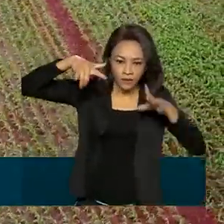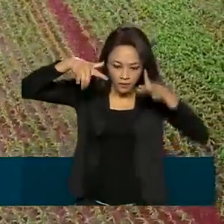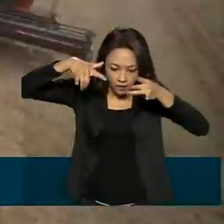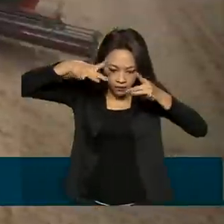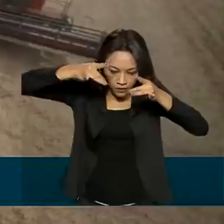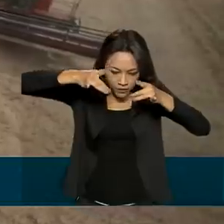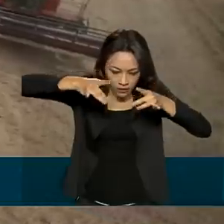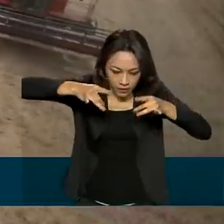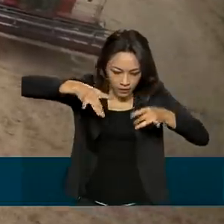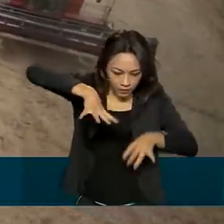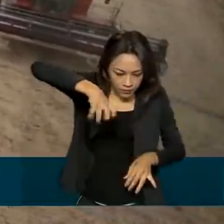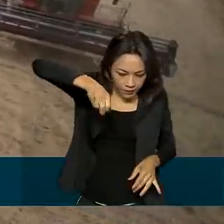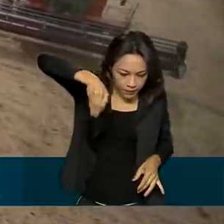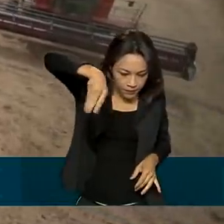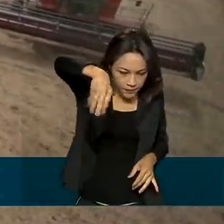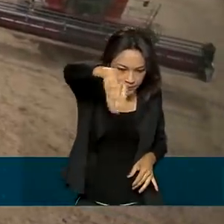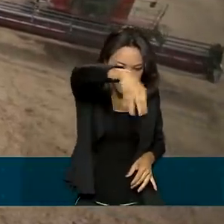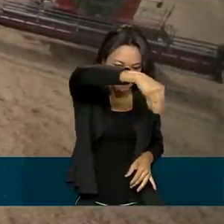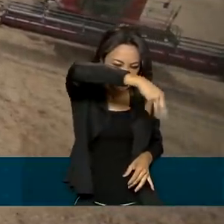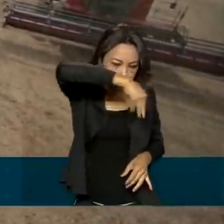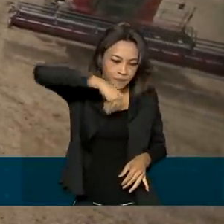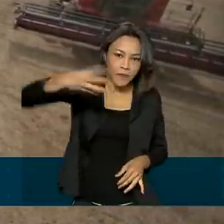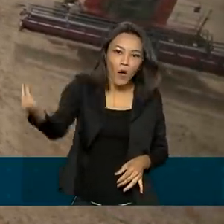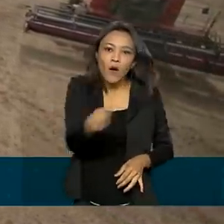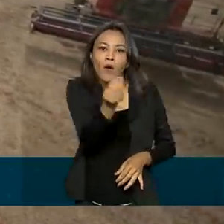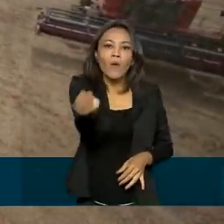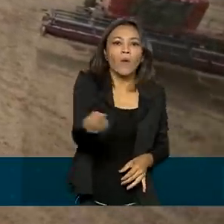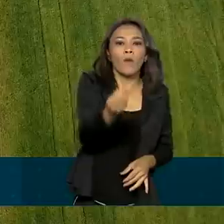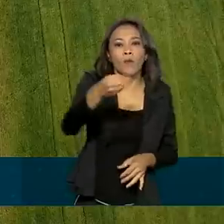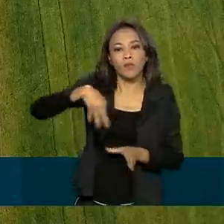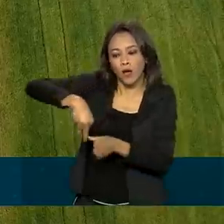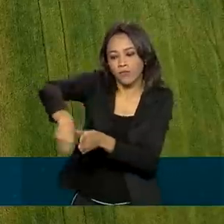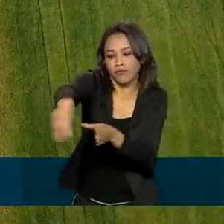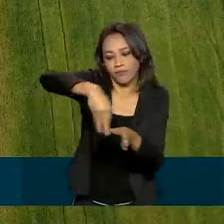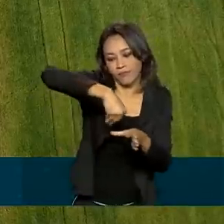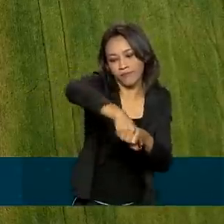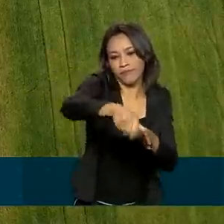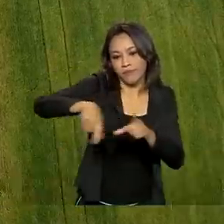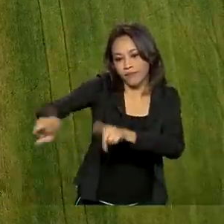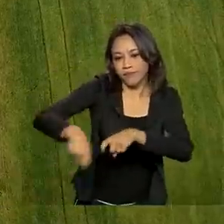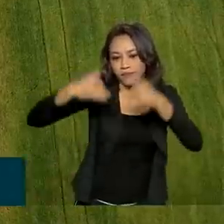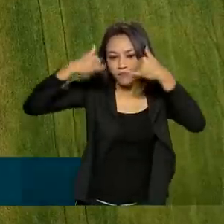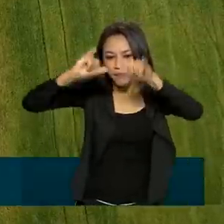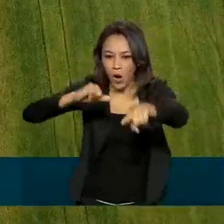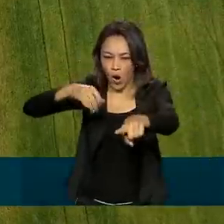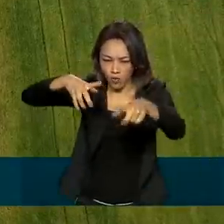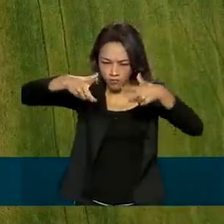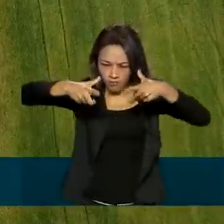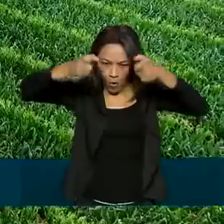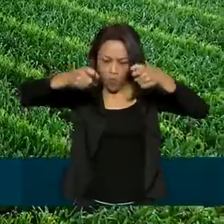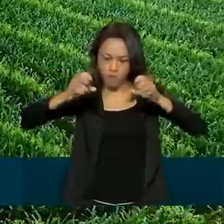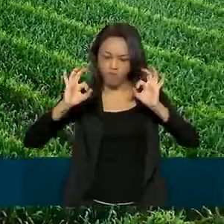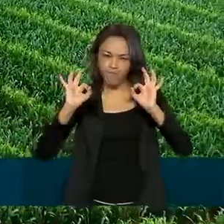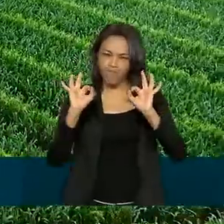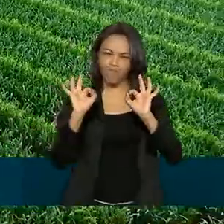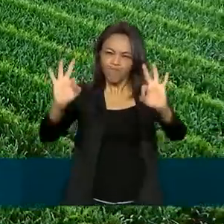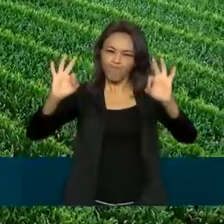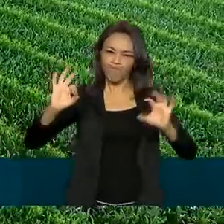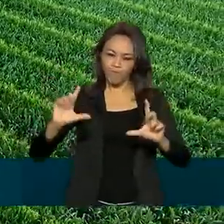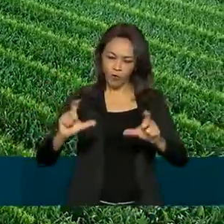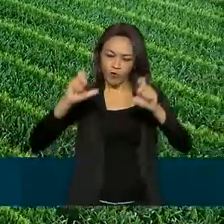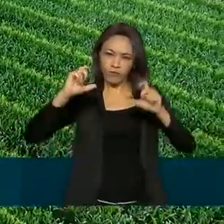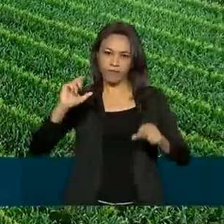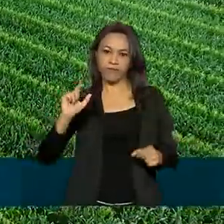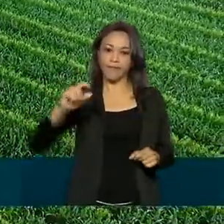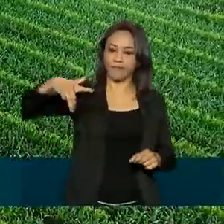da plantação, da colheita ou do manejo da agricultura e da pecuária, tudo com imagens em alta resolução. Os drones,